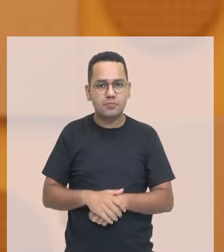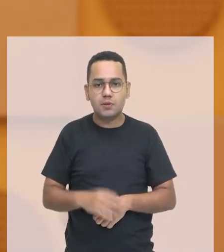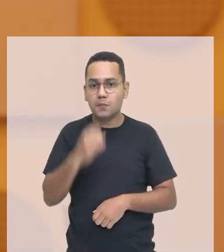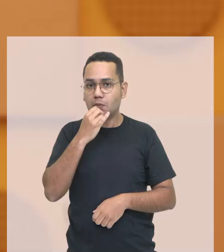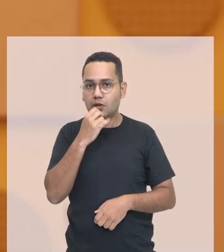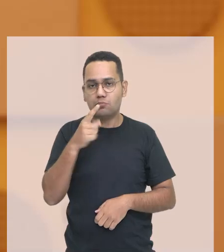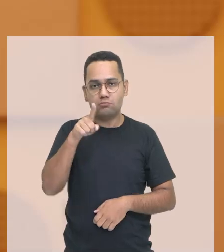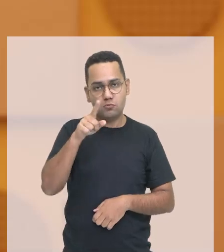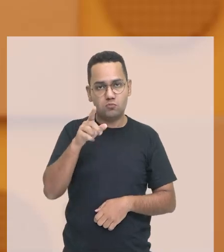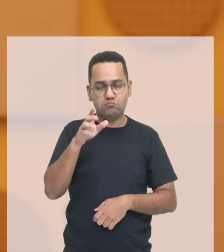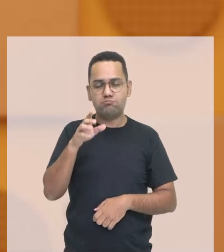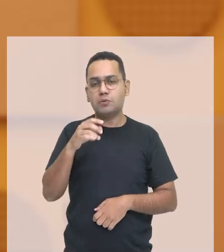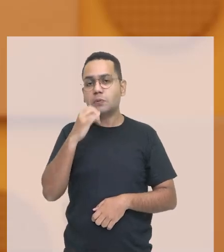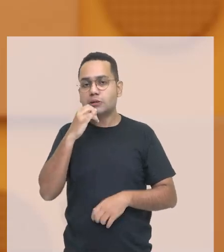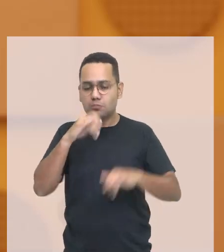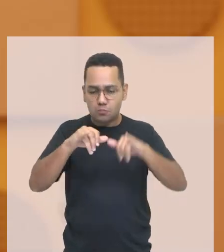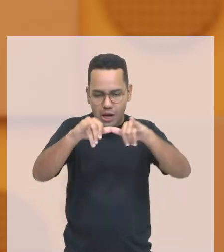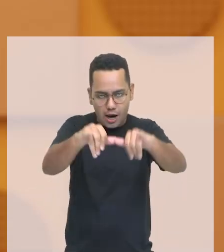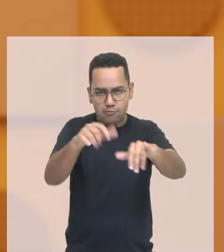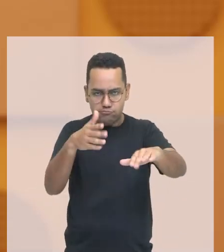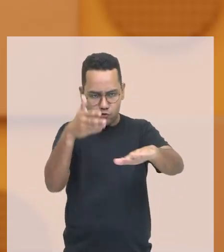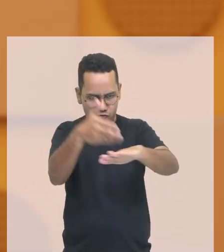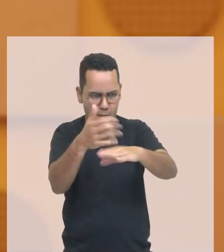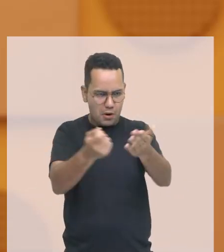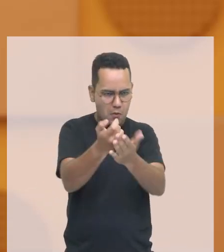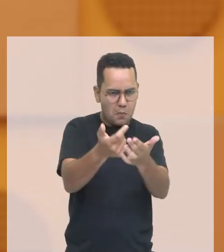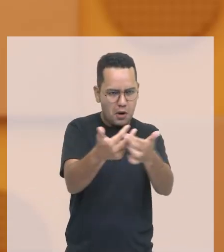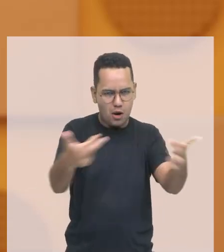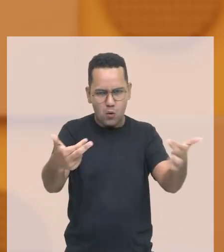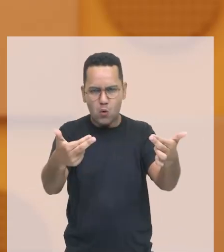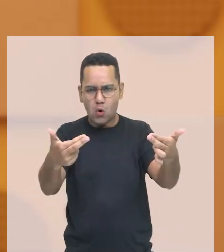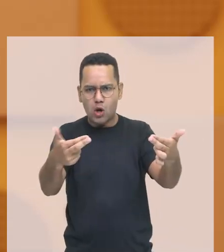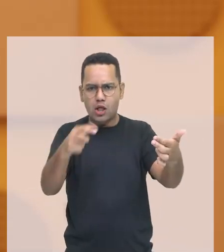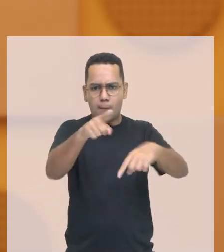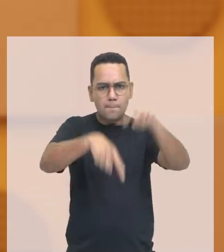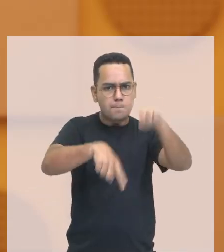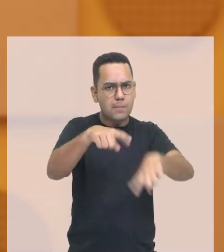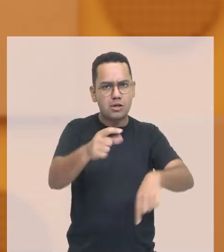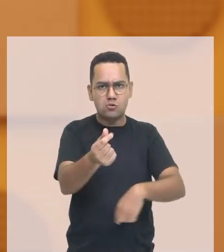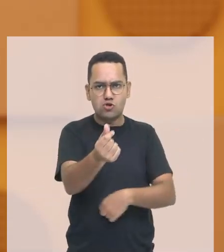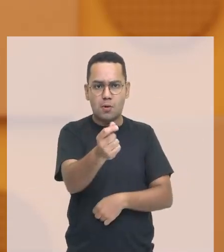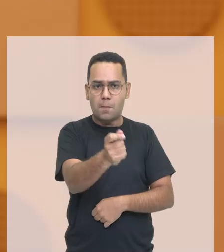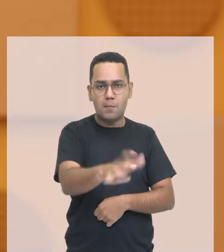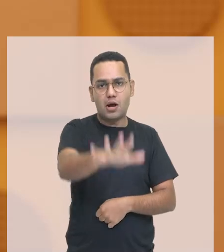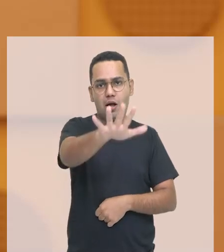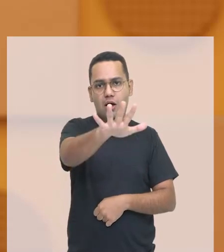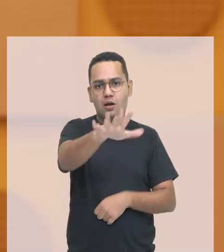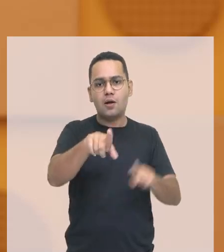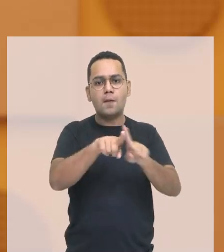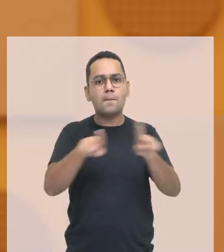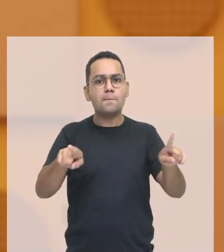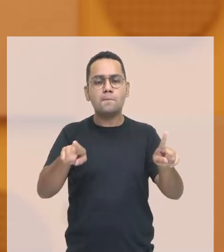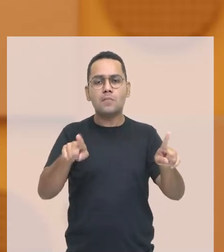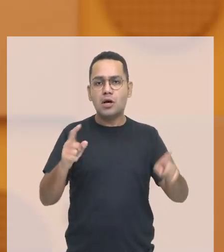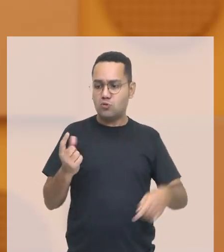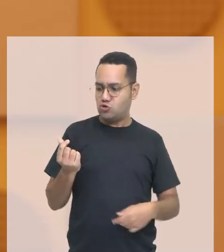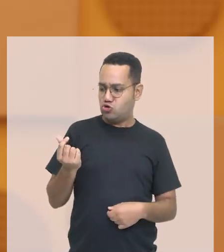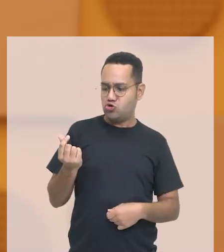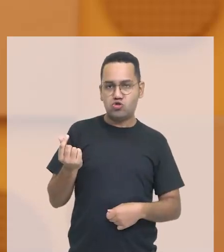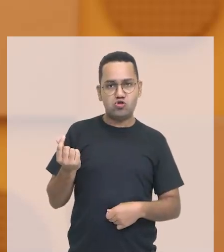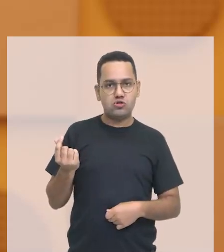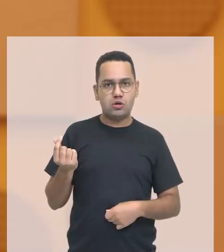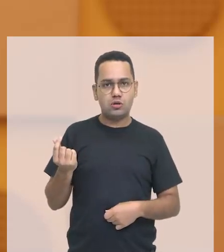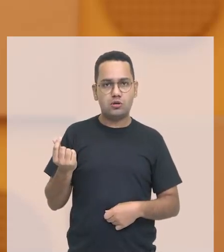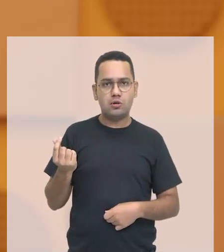logo tenta entender que foi o produto que aumentou de valor quando de fato o que diminuiu de valor foi a moeda, gente.